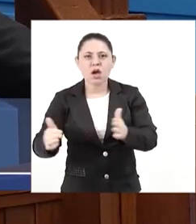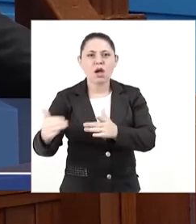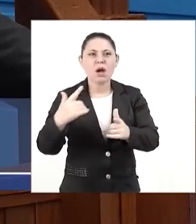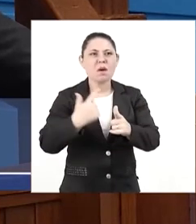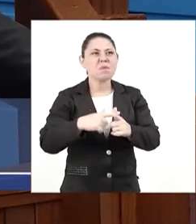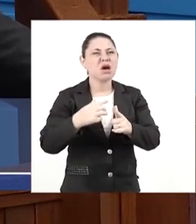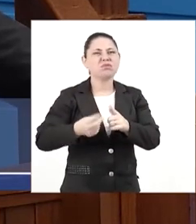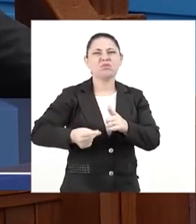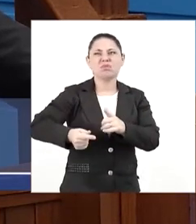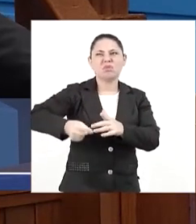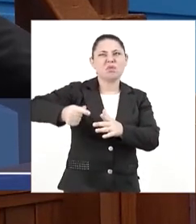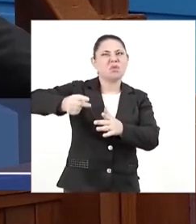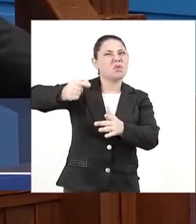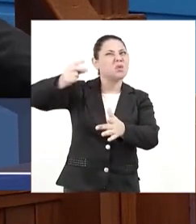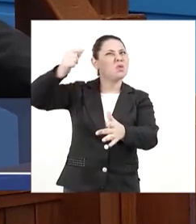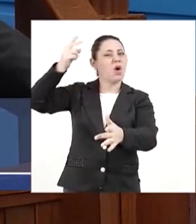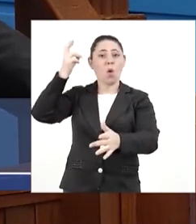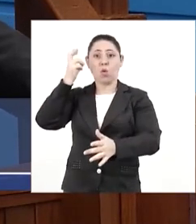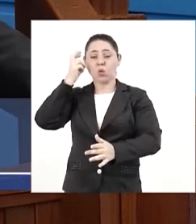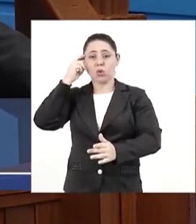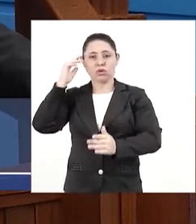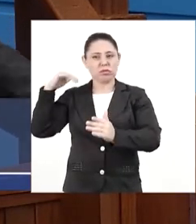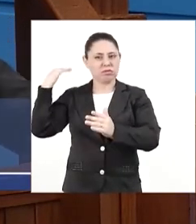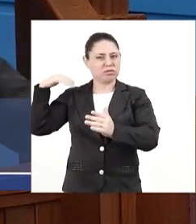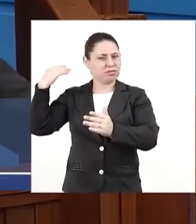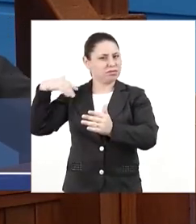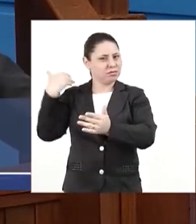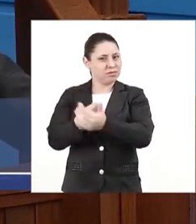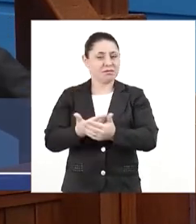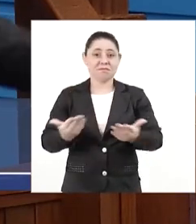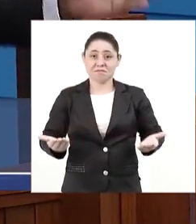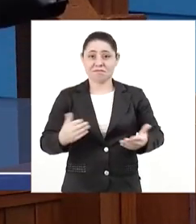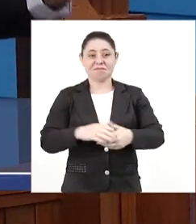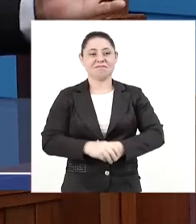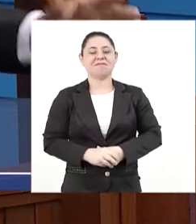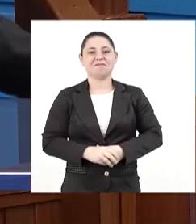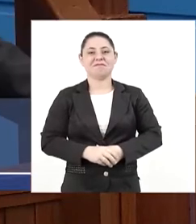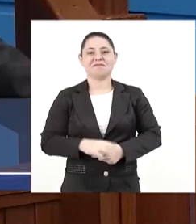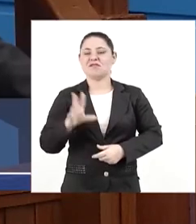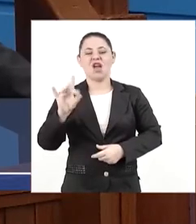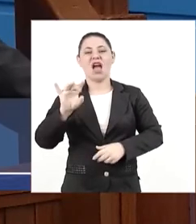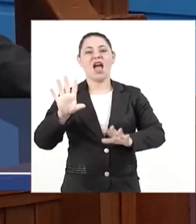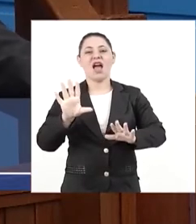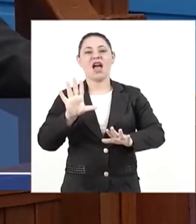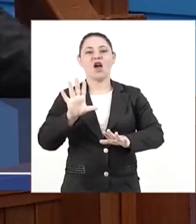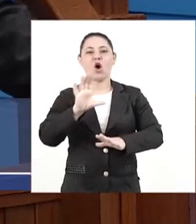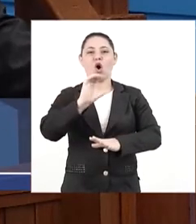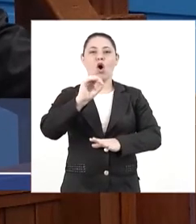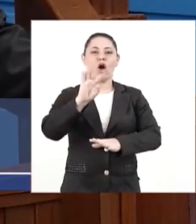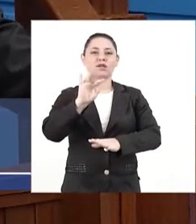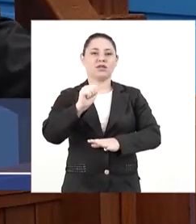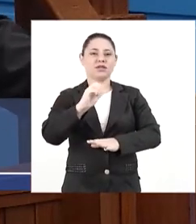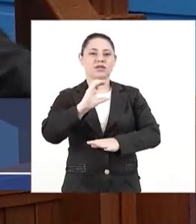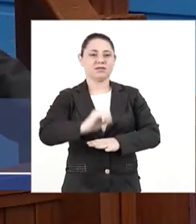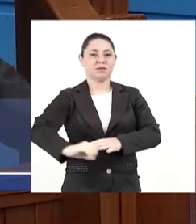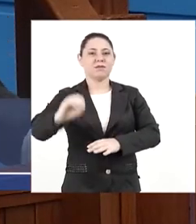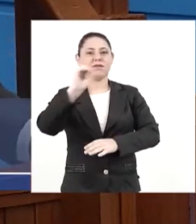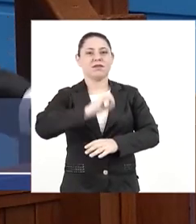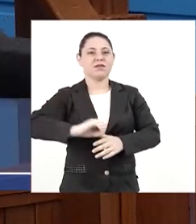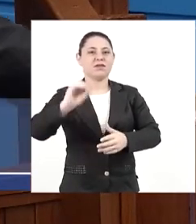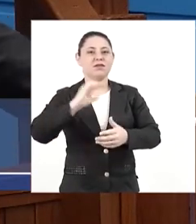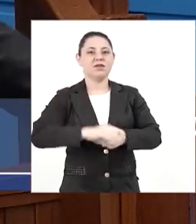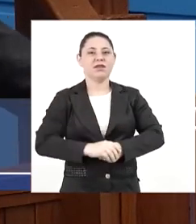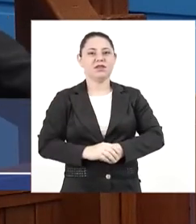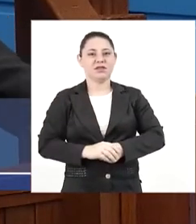milenar. É uma cultura milenar. Não é questão de fazer Cota Zero e com isso incentivar os